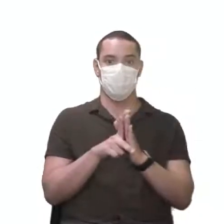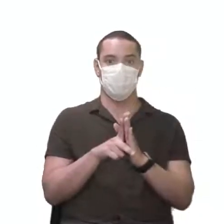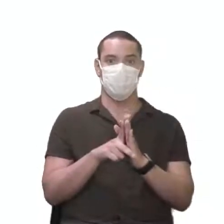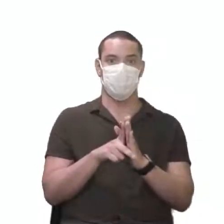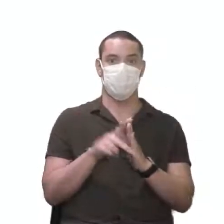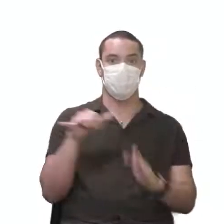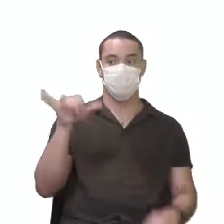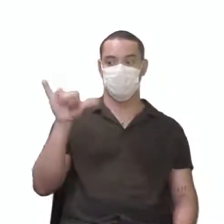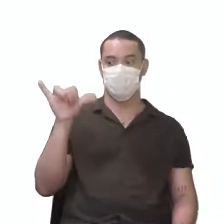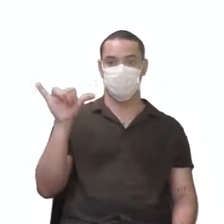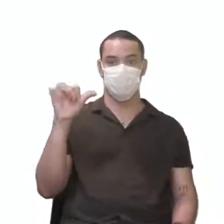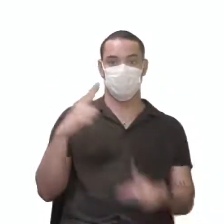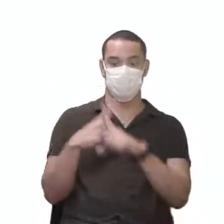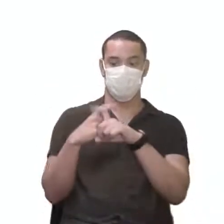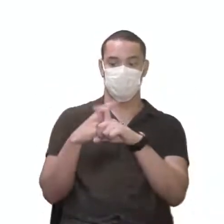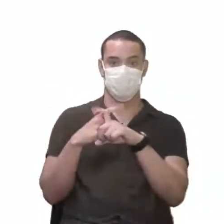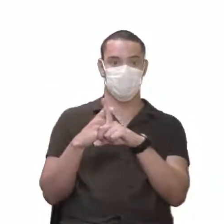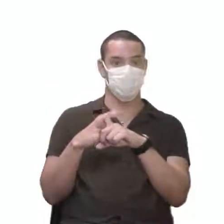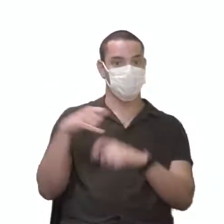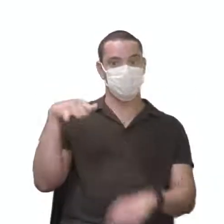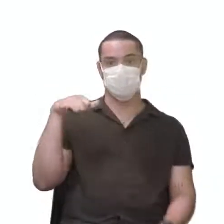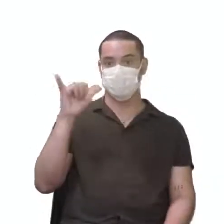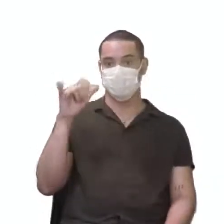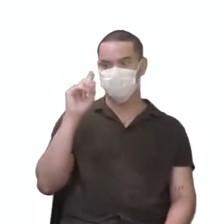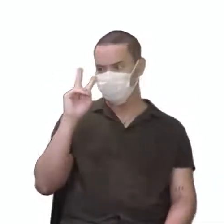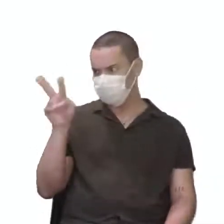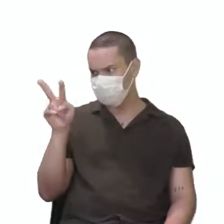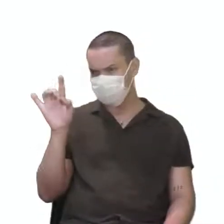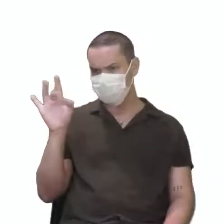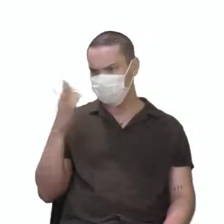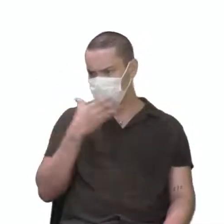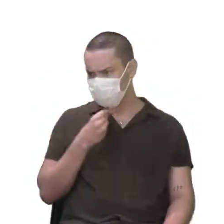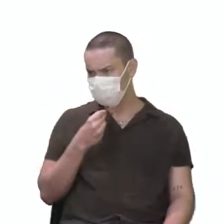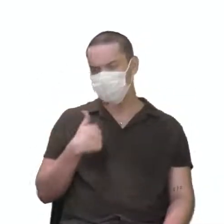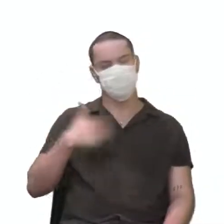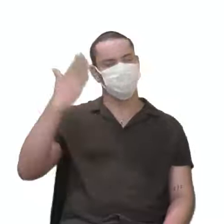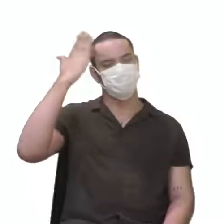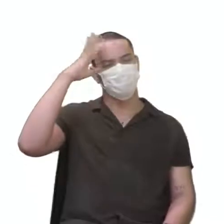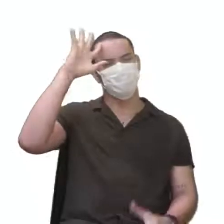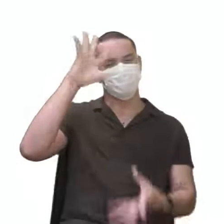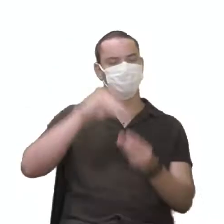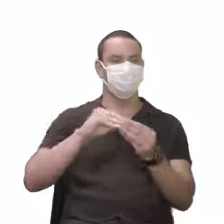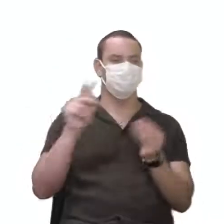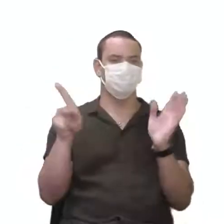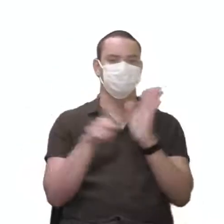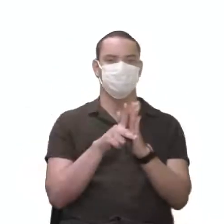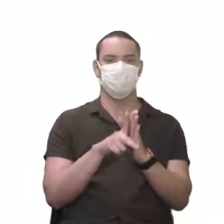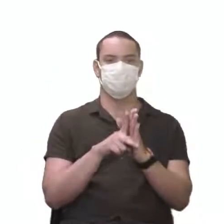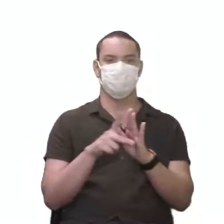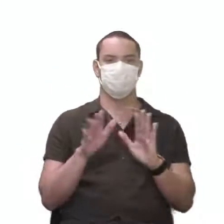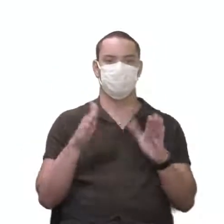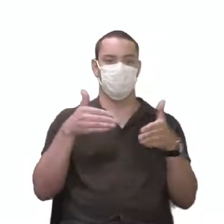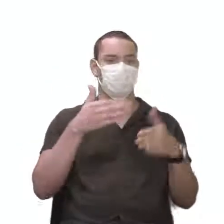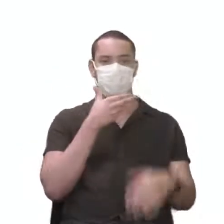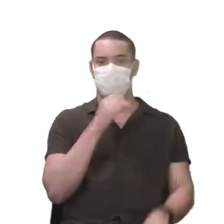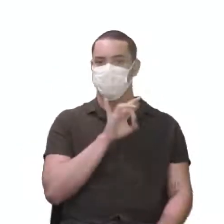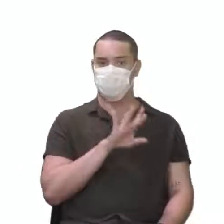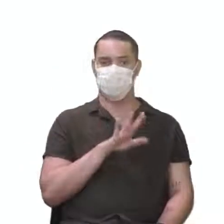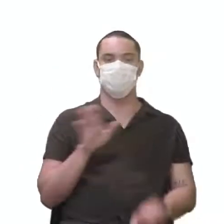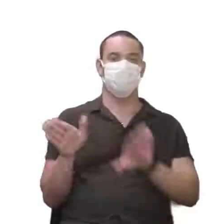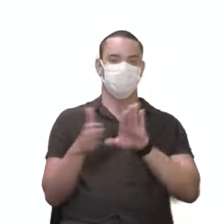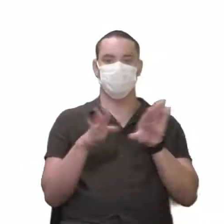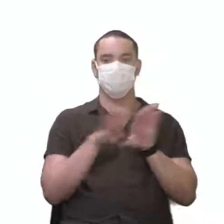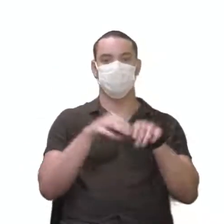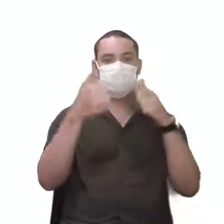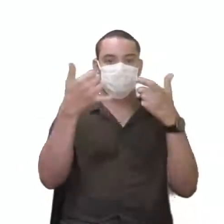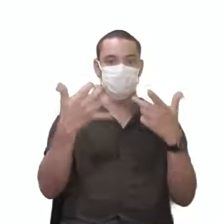Y. Batata. Olhou pra cá, só viu o homem afetado, é herança restrita ao sexo. Aí a gente falou